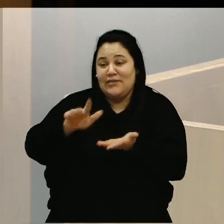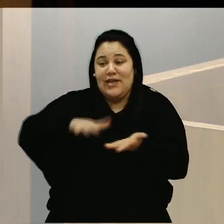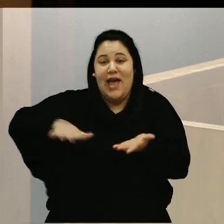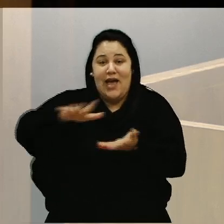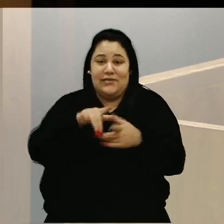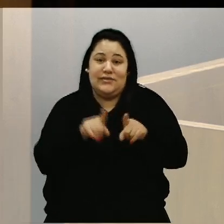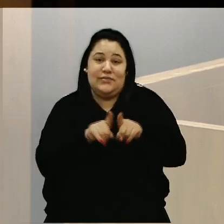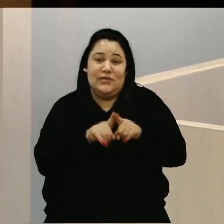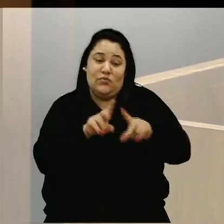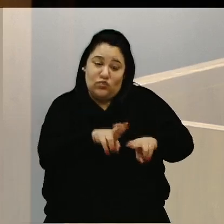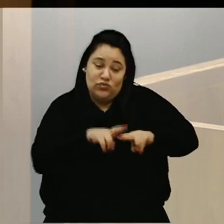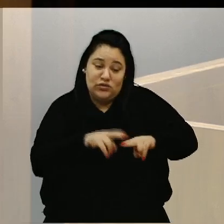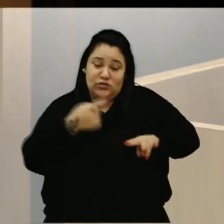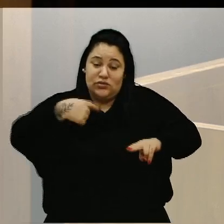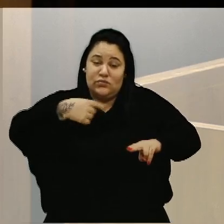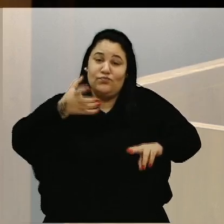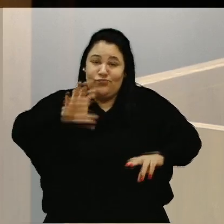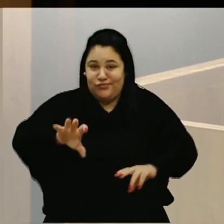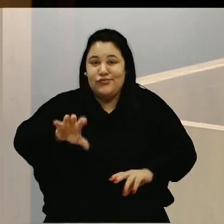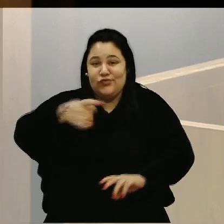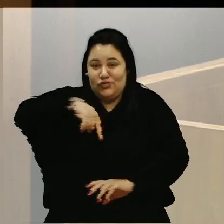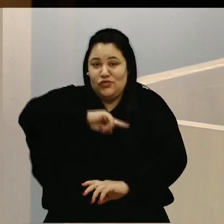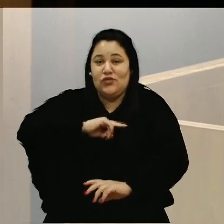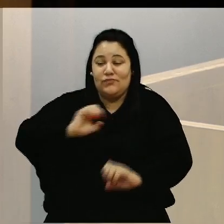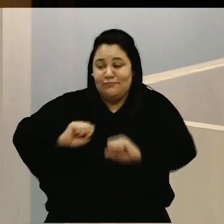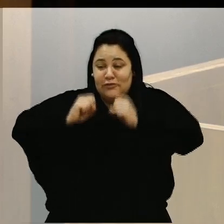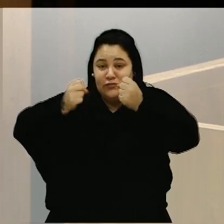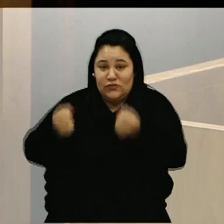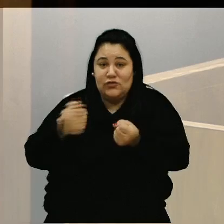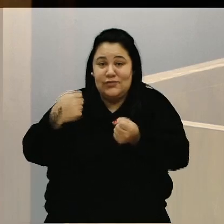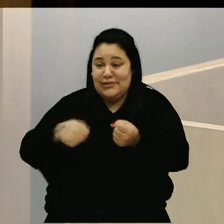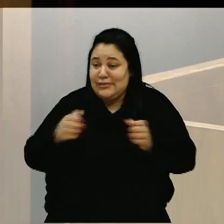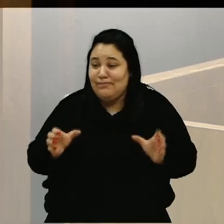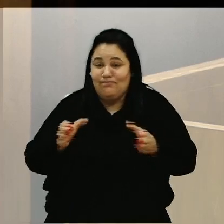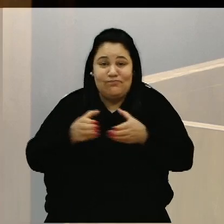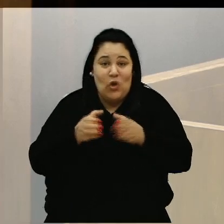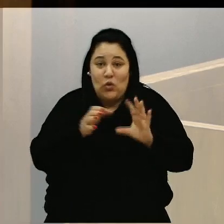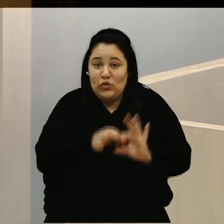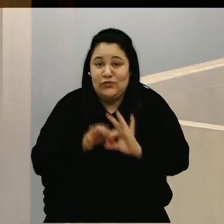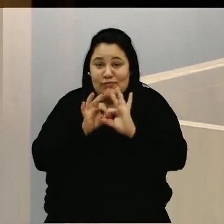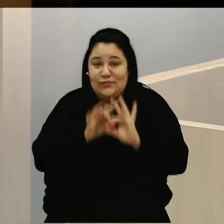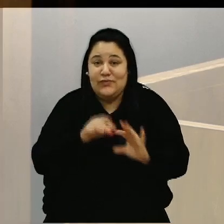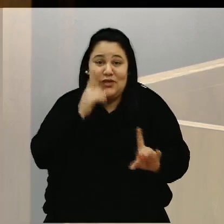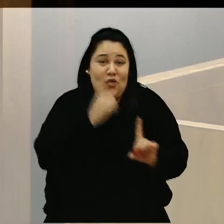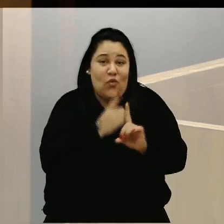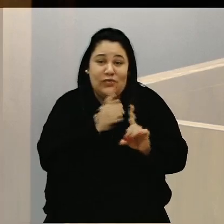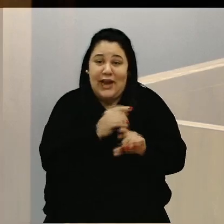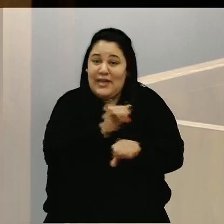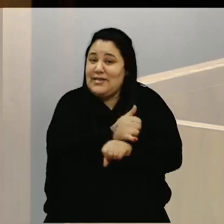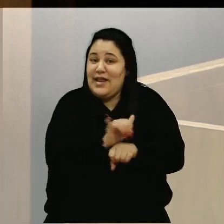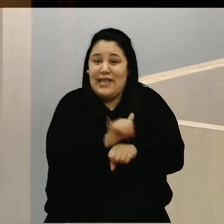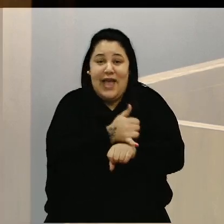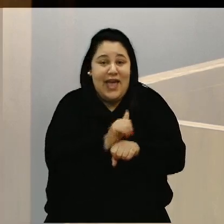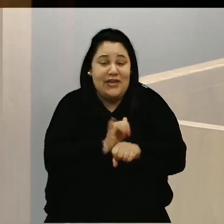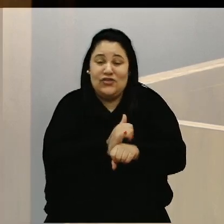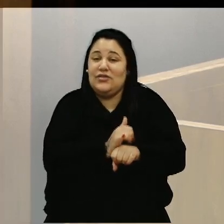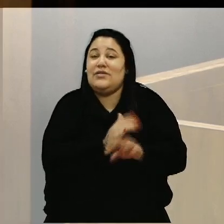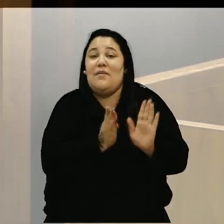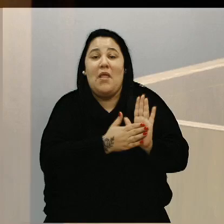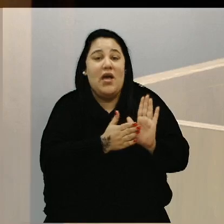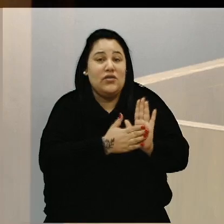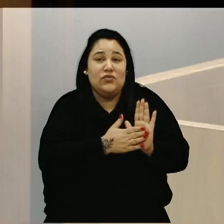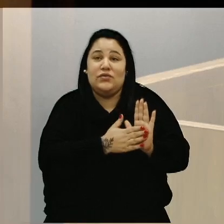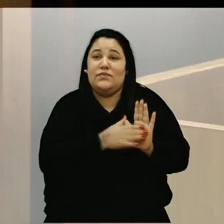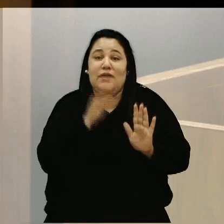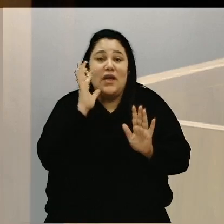isso que o nosso esforço precisa ser conjugado, no sentido de buscar realmente alternativas, buscar soluções, e